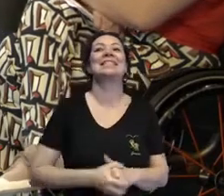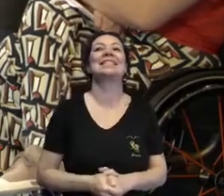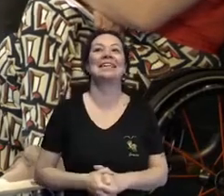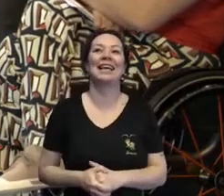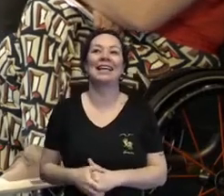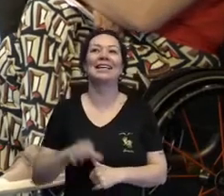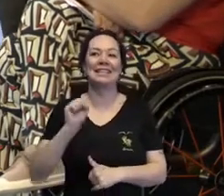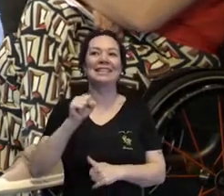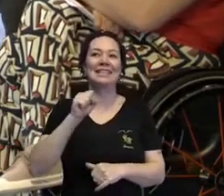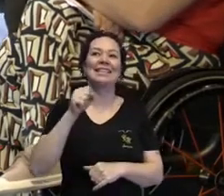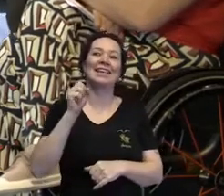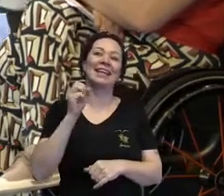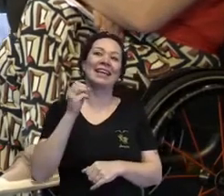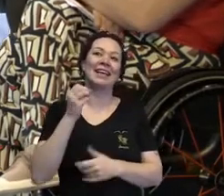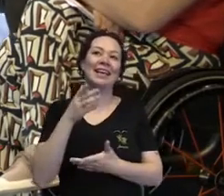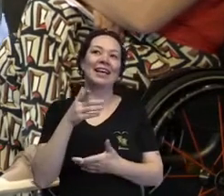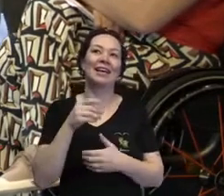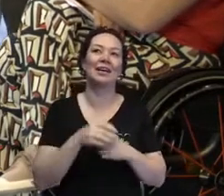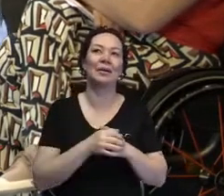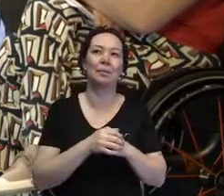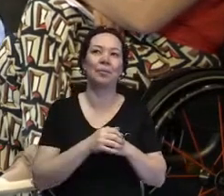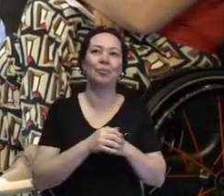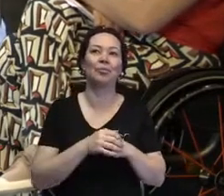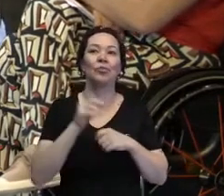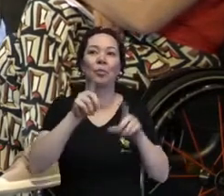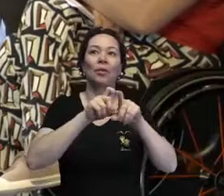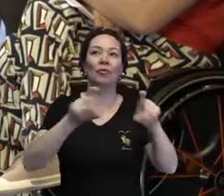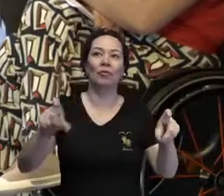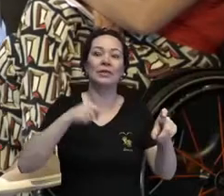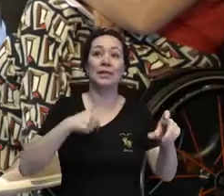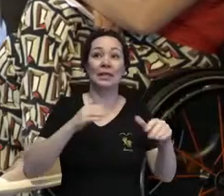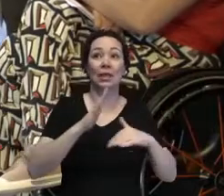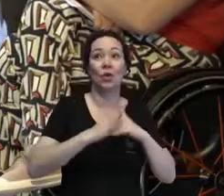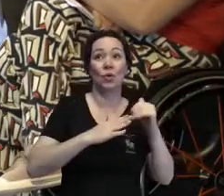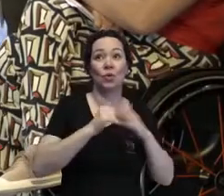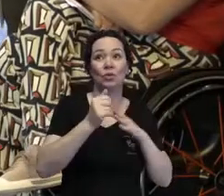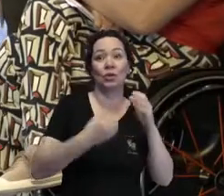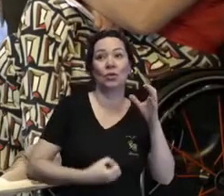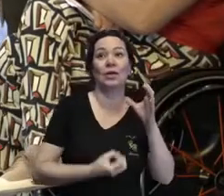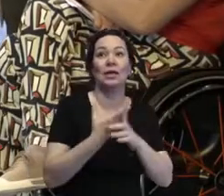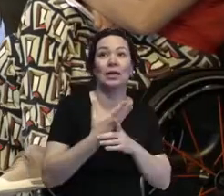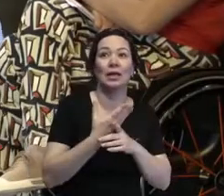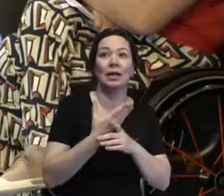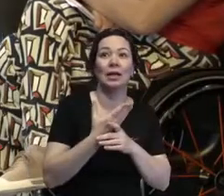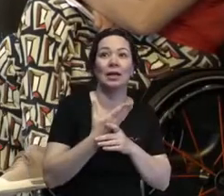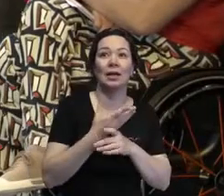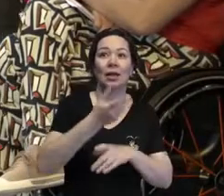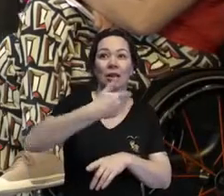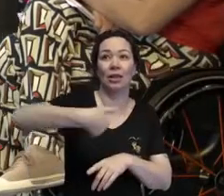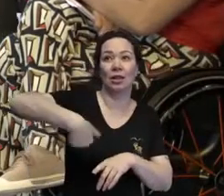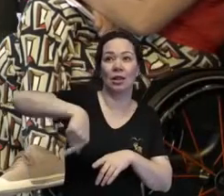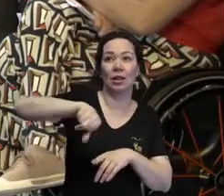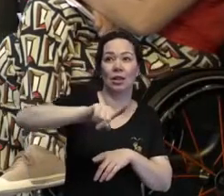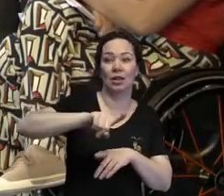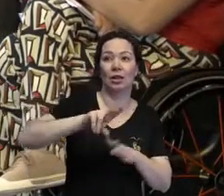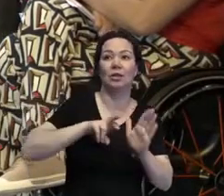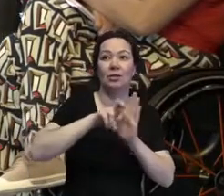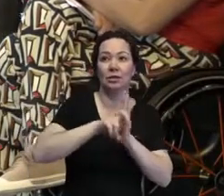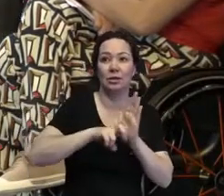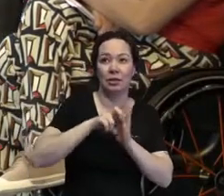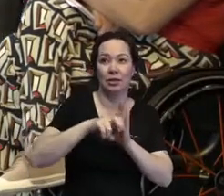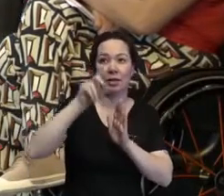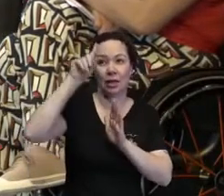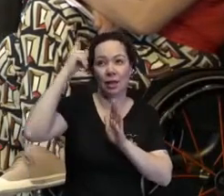Sim, claro. Sim, realmente foi uma frase que eu construí ali que é, nós que estamos numa cadeira de rodas, a Tabata, de certeza,